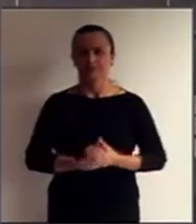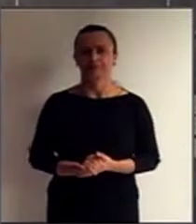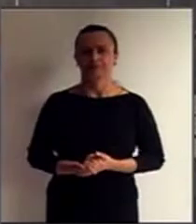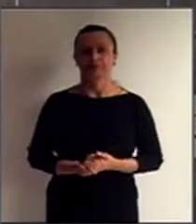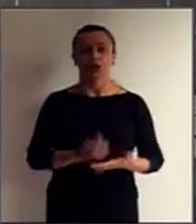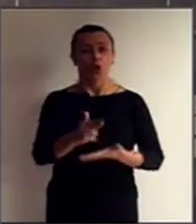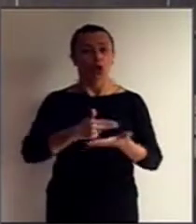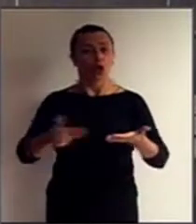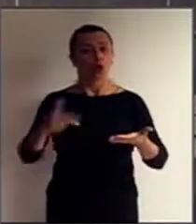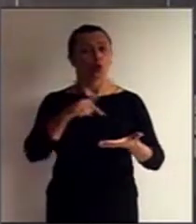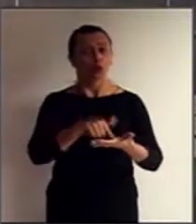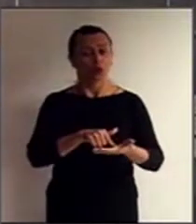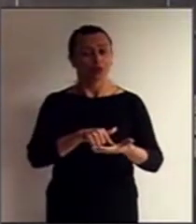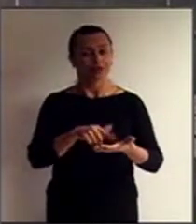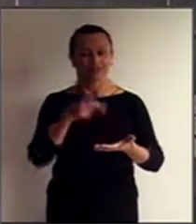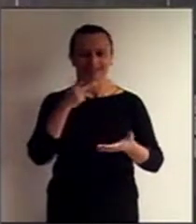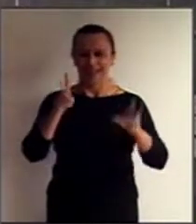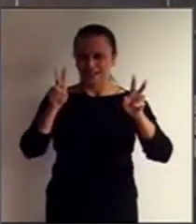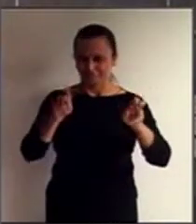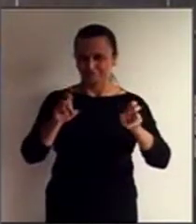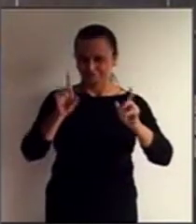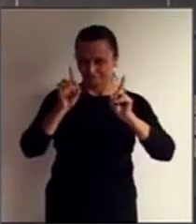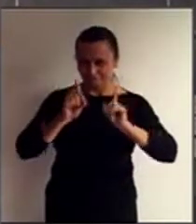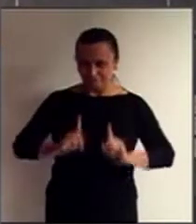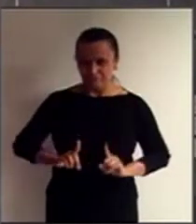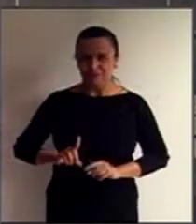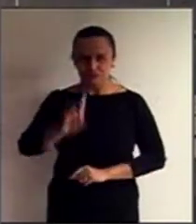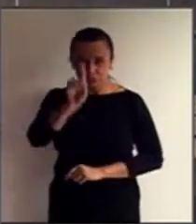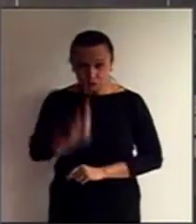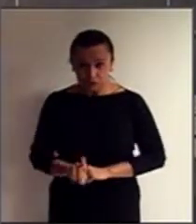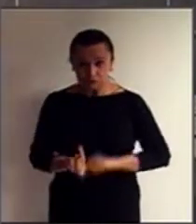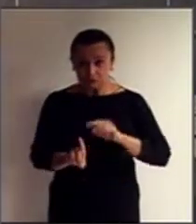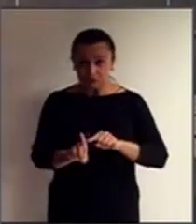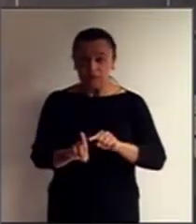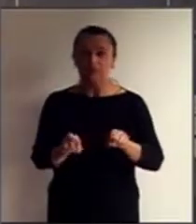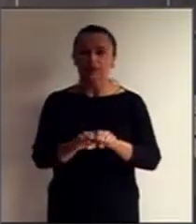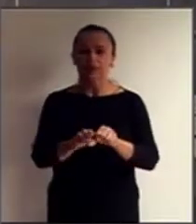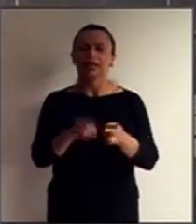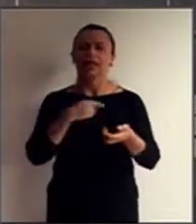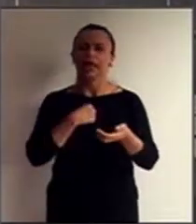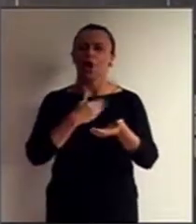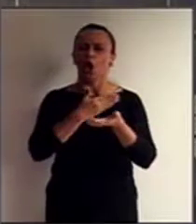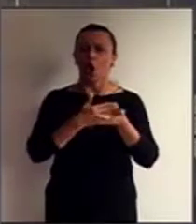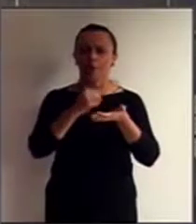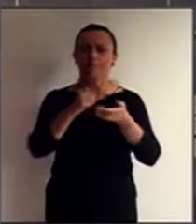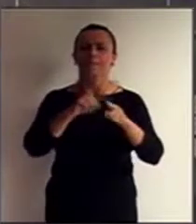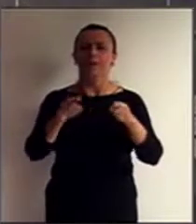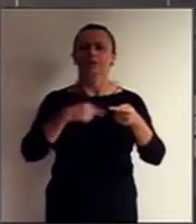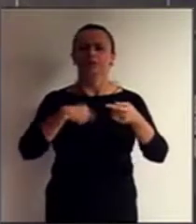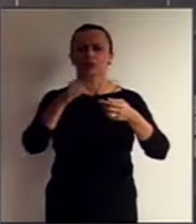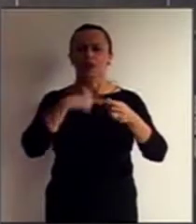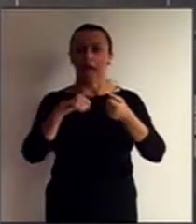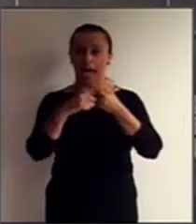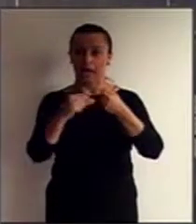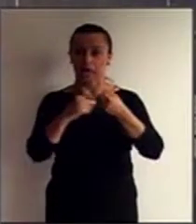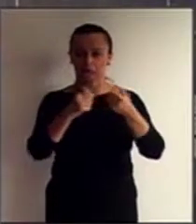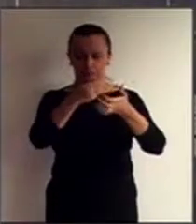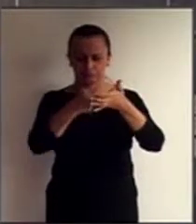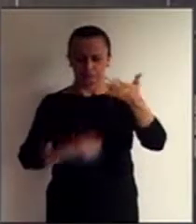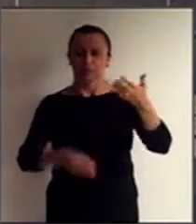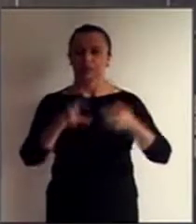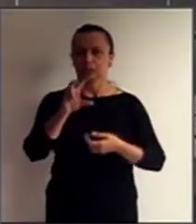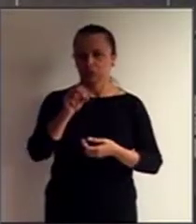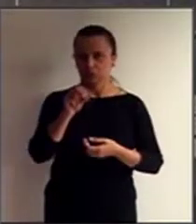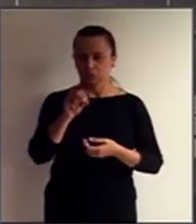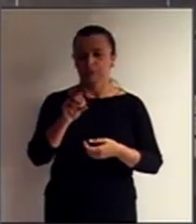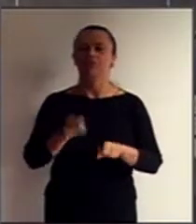ela que trata sobre os direitos da pessoa com deficiência, ela conta com um preâmbulo e mais com 50 artigos. Ela trata a deficiência